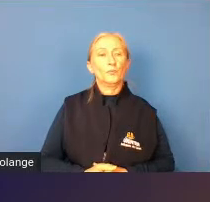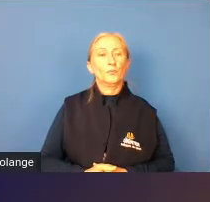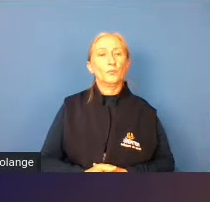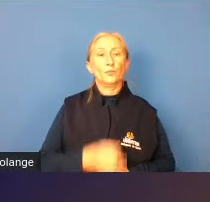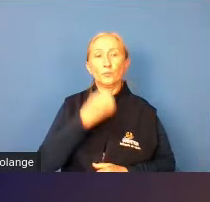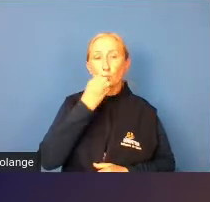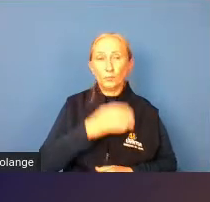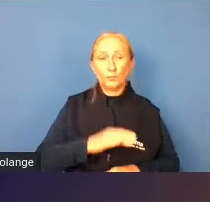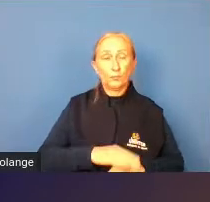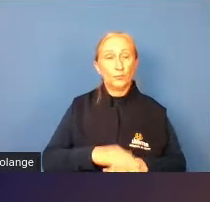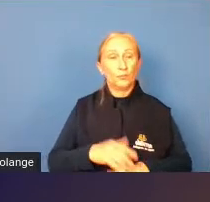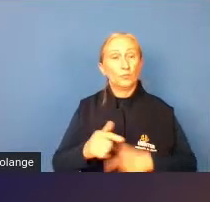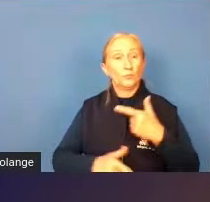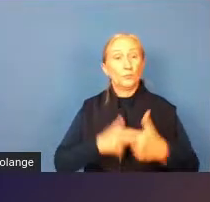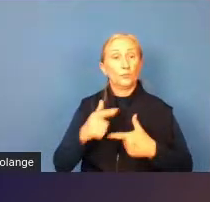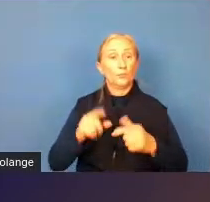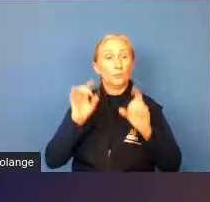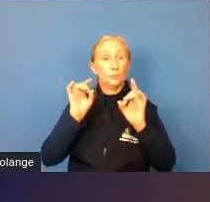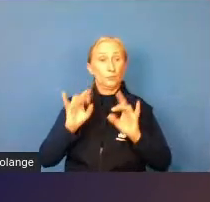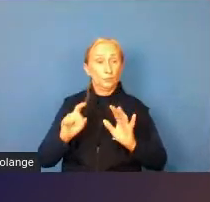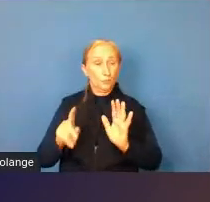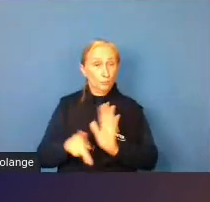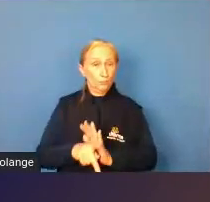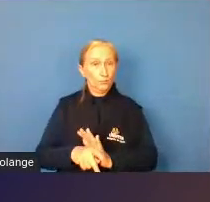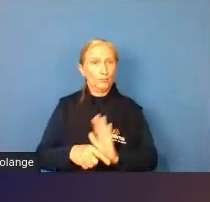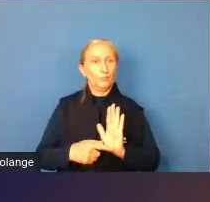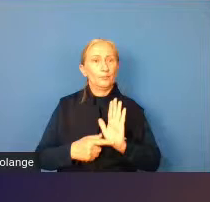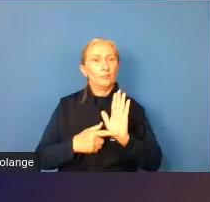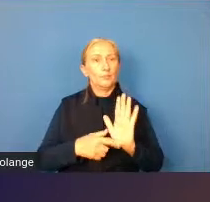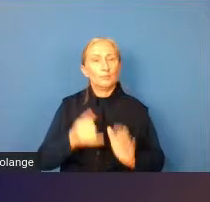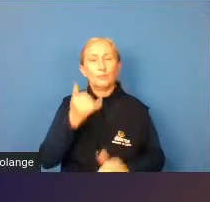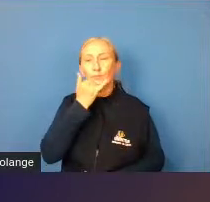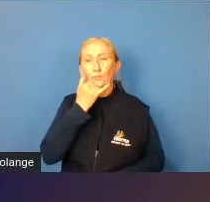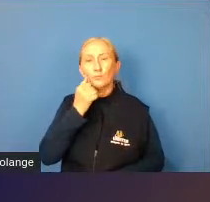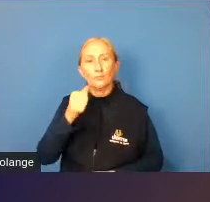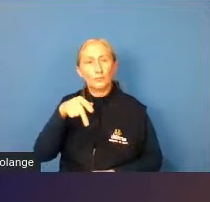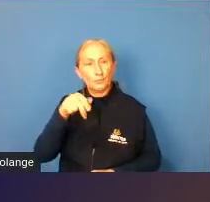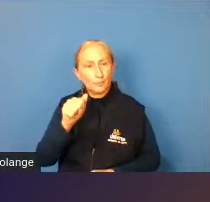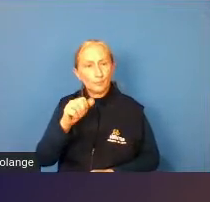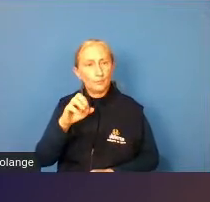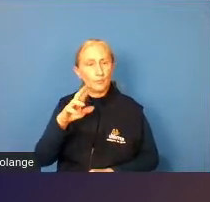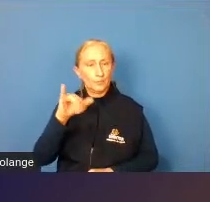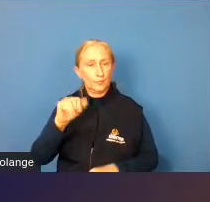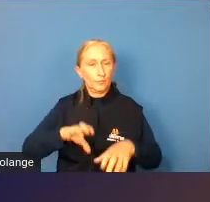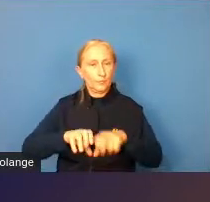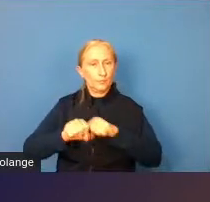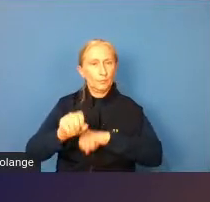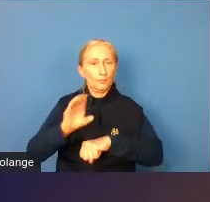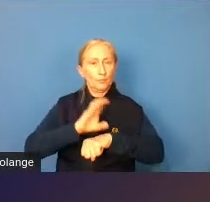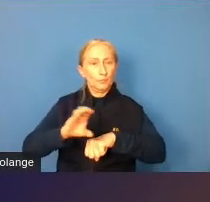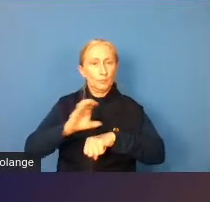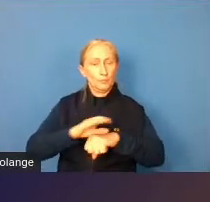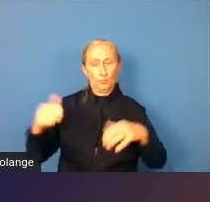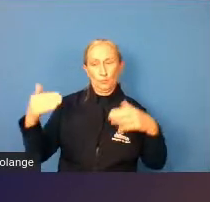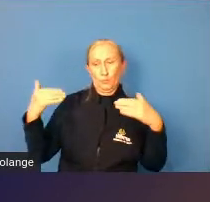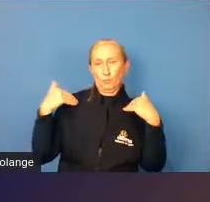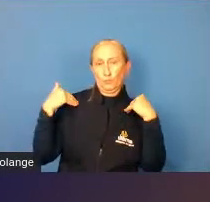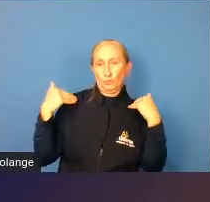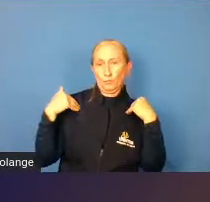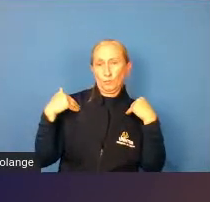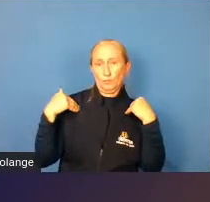então meu trabalho em especial deixa eu me apresentar perdão Ana Carolina formando aí do curso de educação física